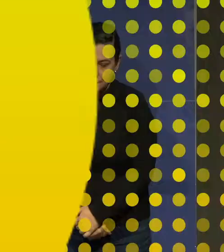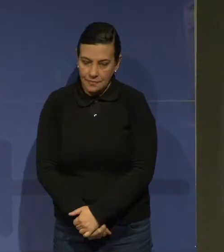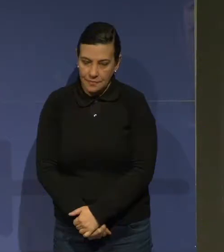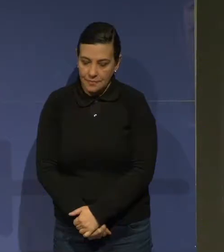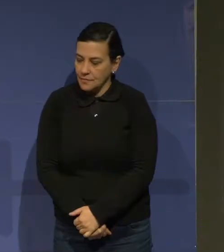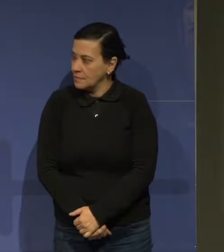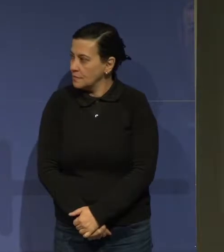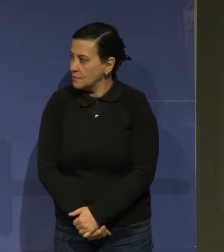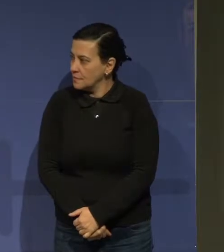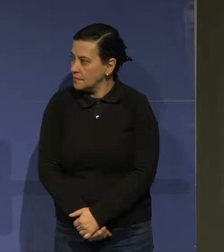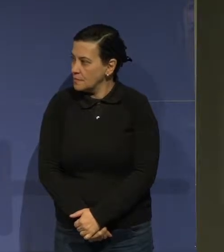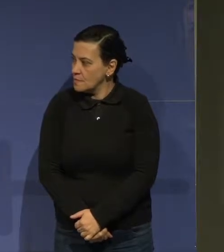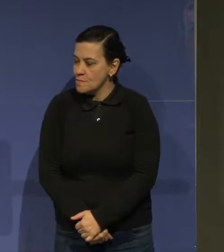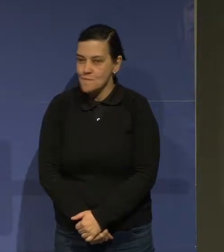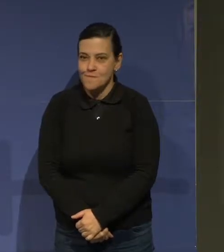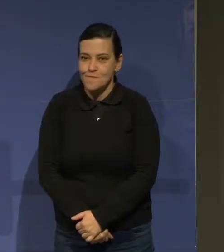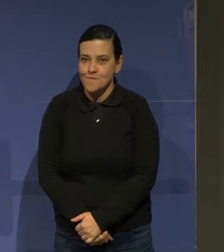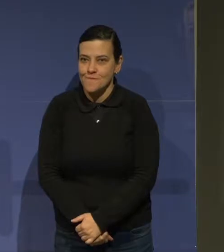Oi,